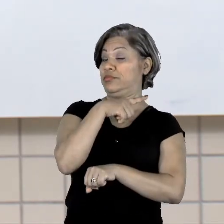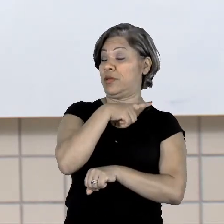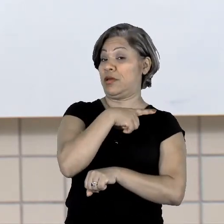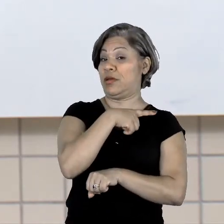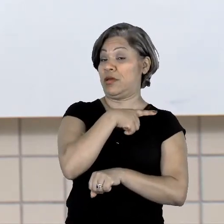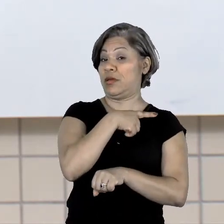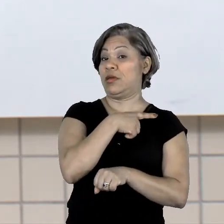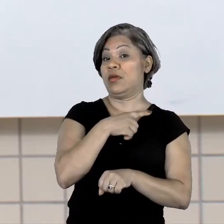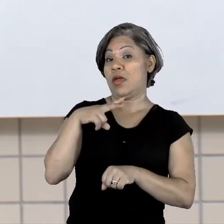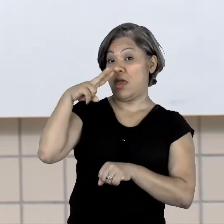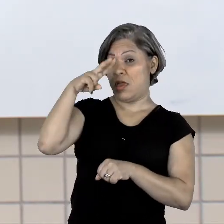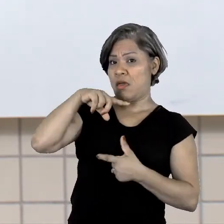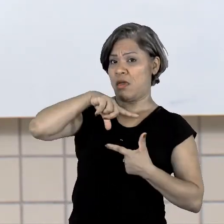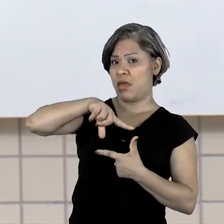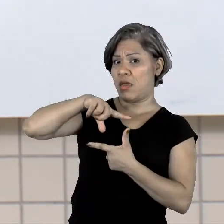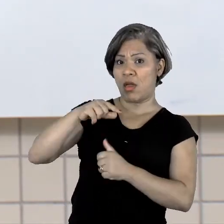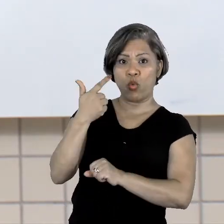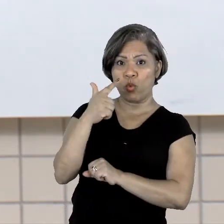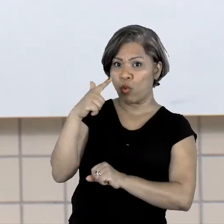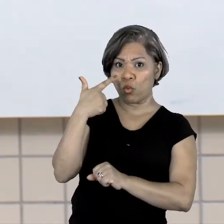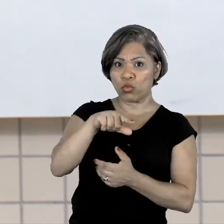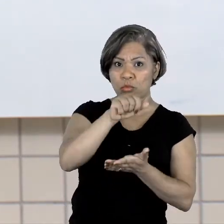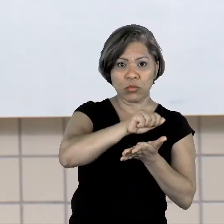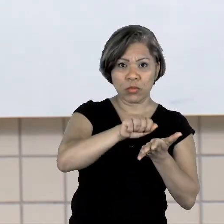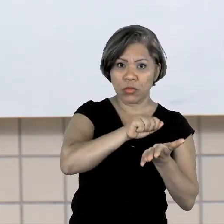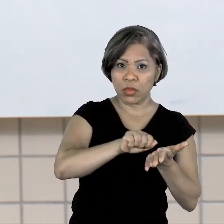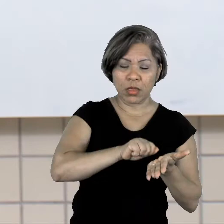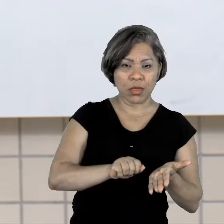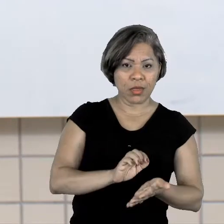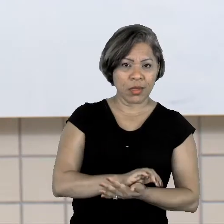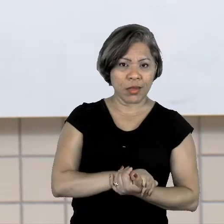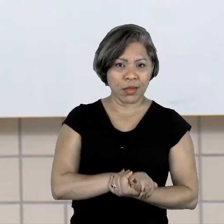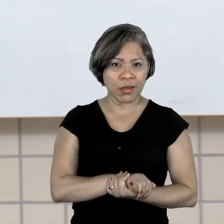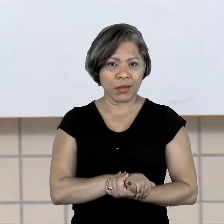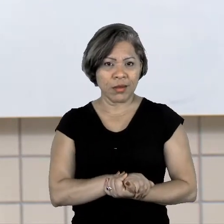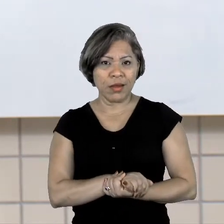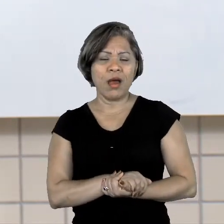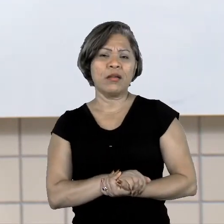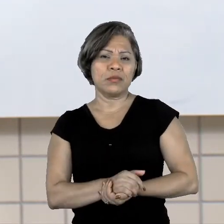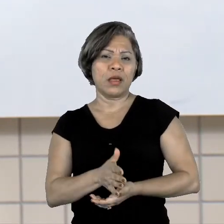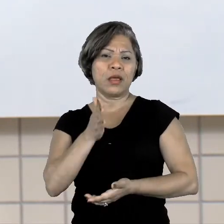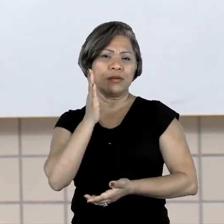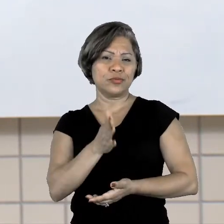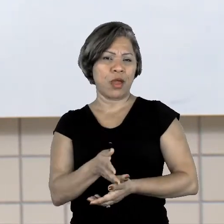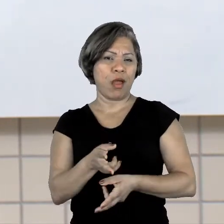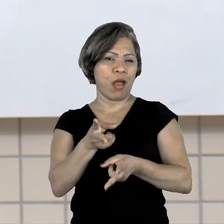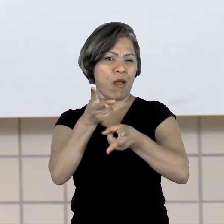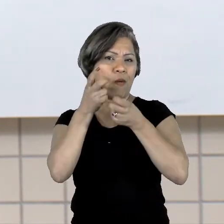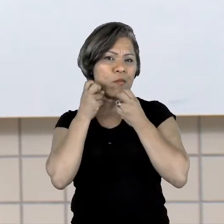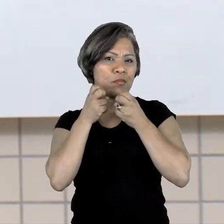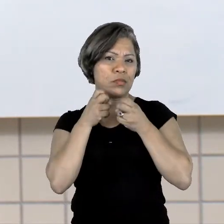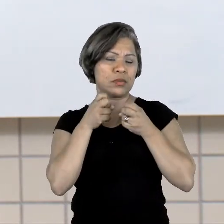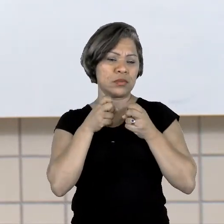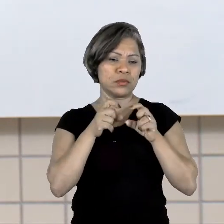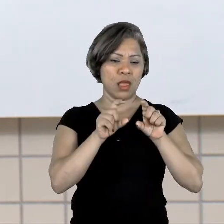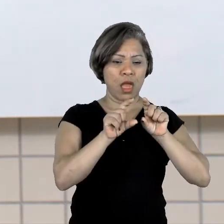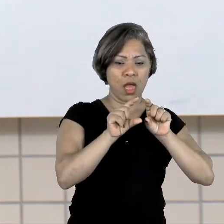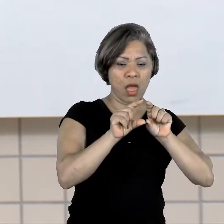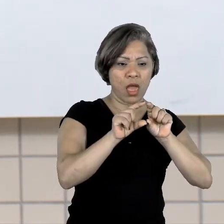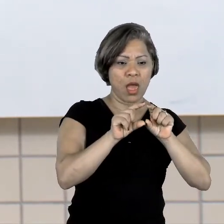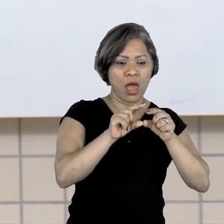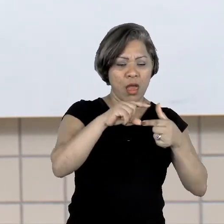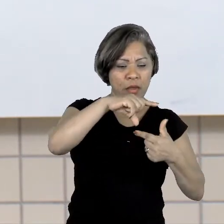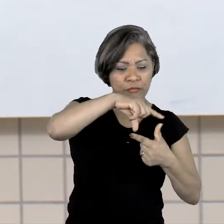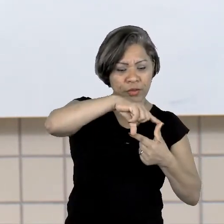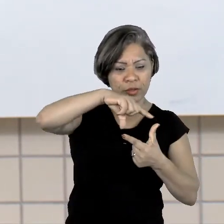escrita. Tenho certeza que vocês já viram. Lê a tirinha, observa a tirinha e ela não tem nenhuma escrita,